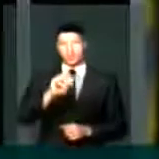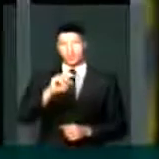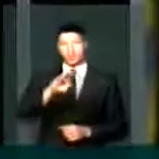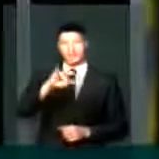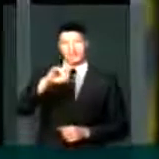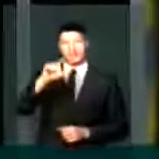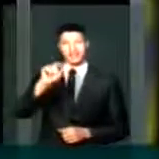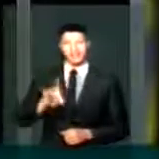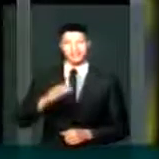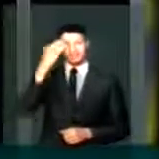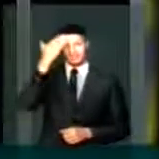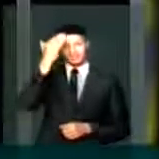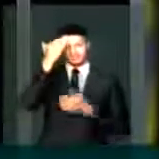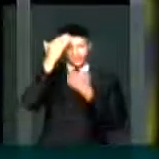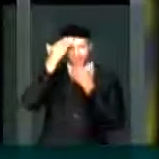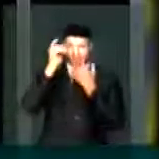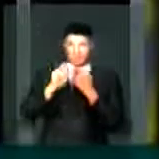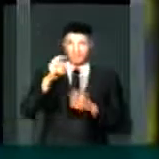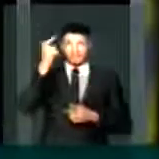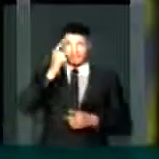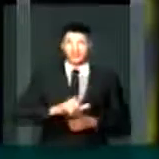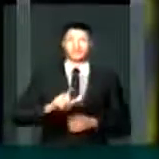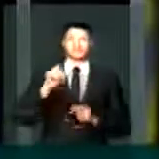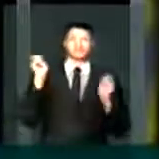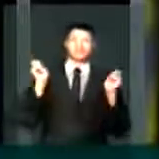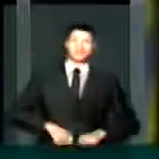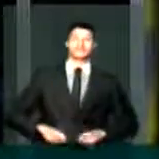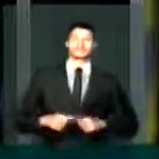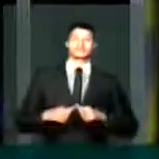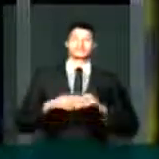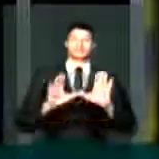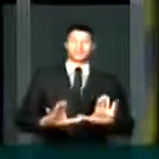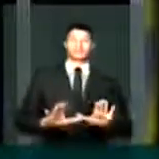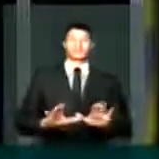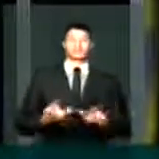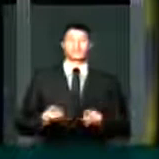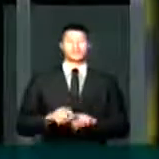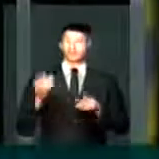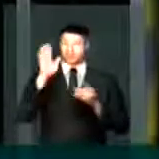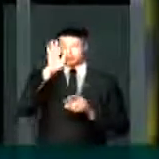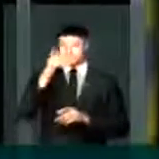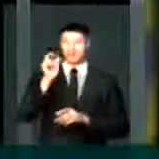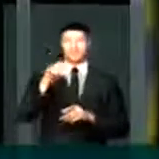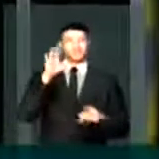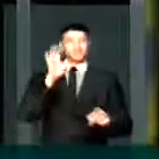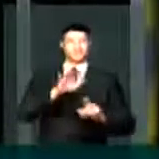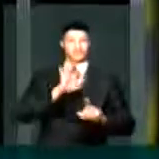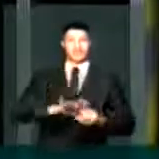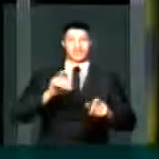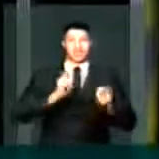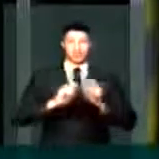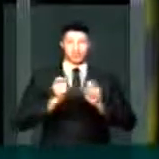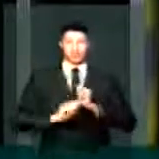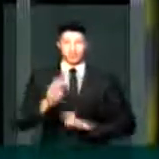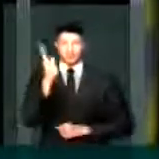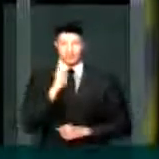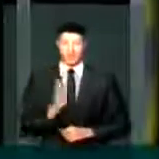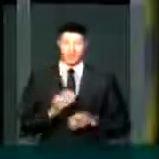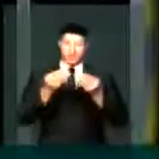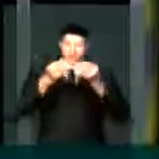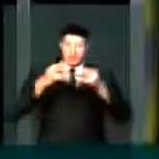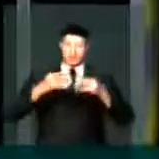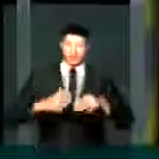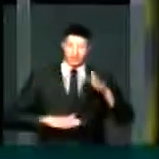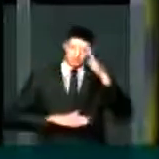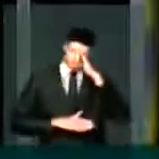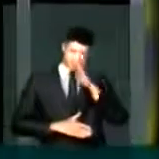sabendo que para ganhar as eleições estaria postergando decisões que iriam impactar a economia brasileira e prejudicar